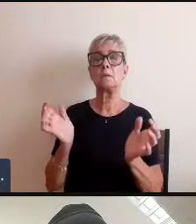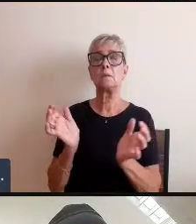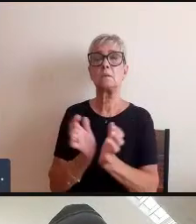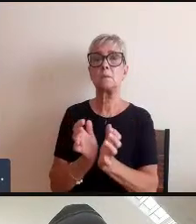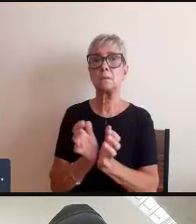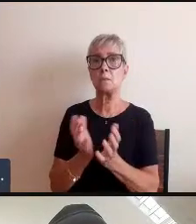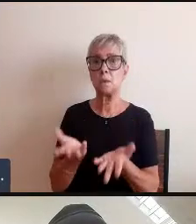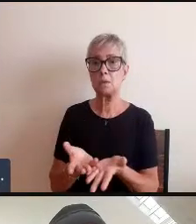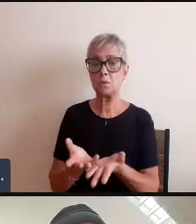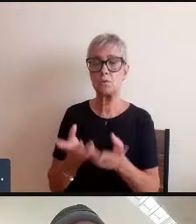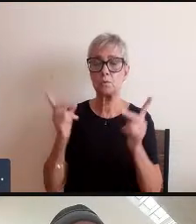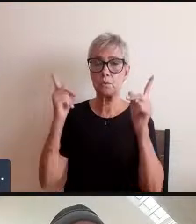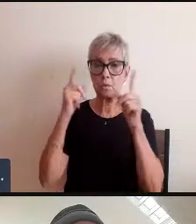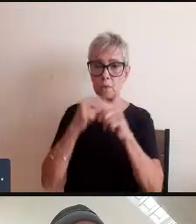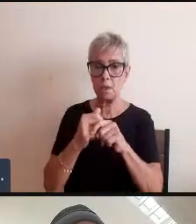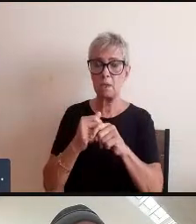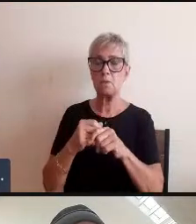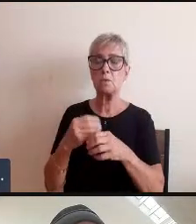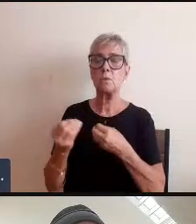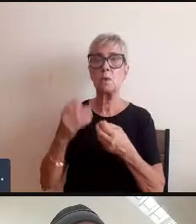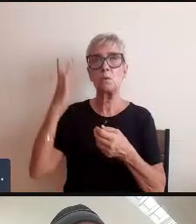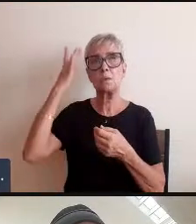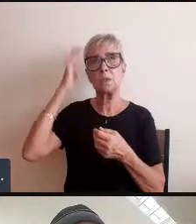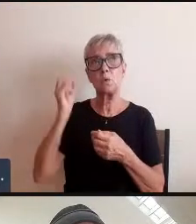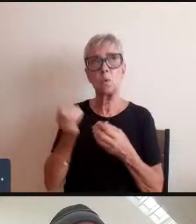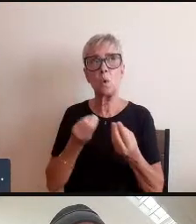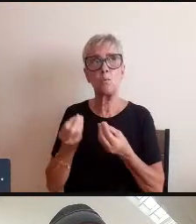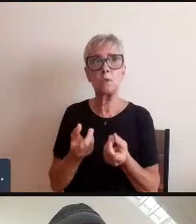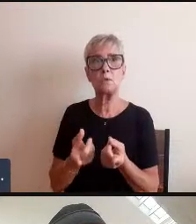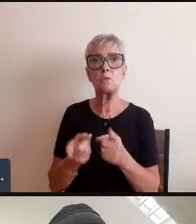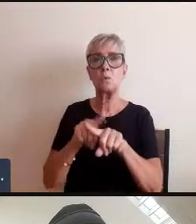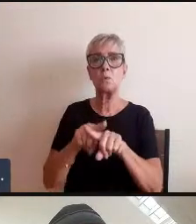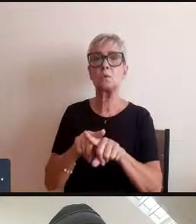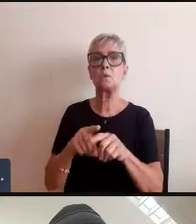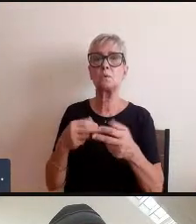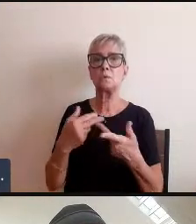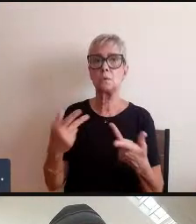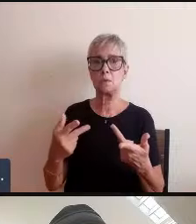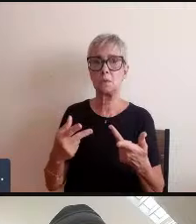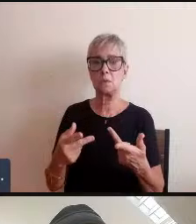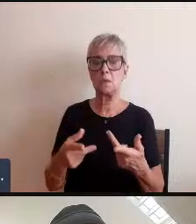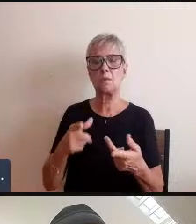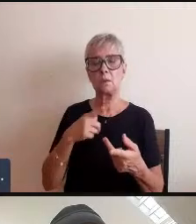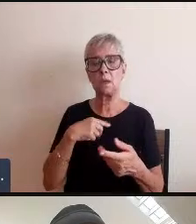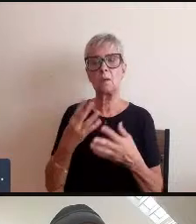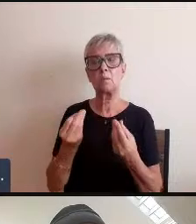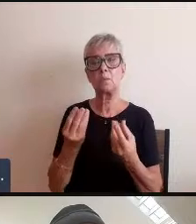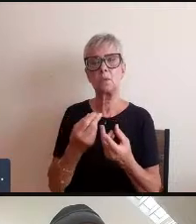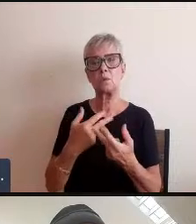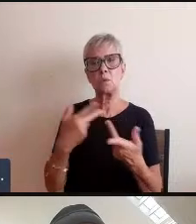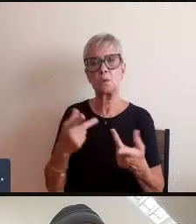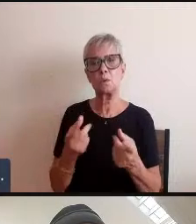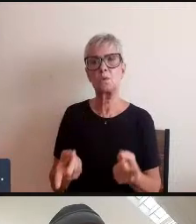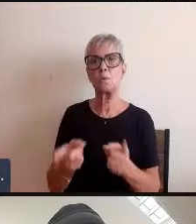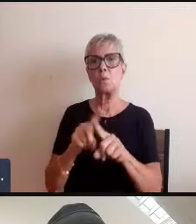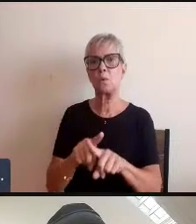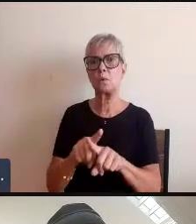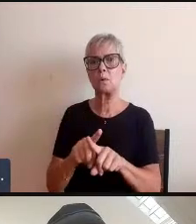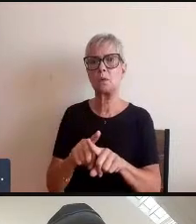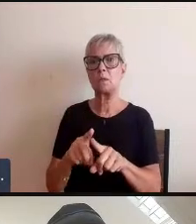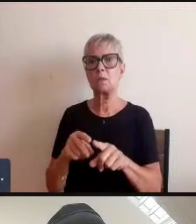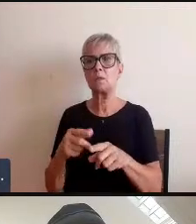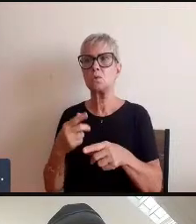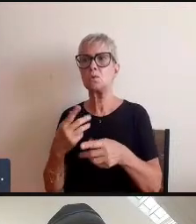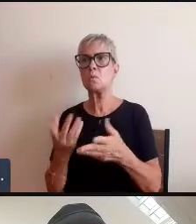conflitos mas não só esses conflitos mas as contradições existem muitas contradições no contexto da arte e aí quando a gente está